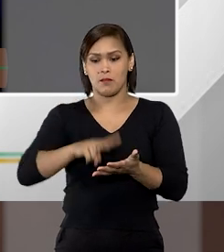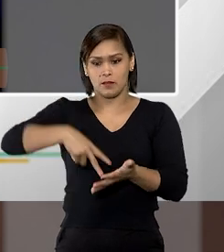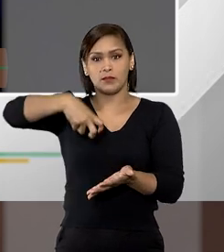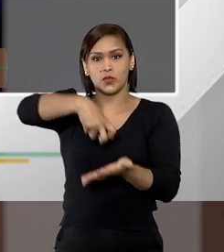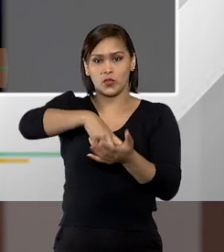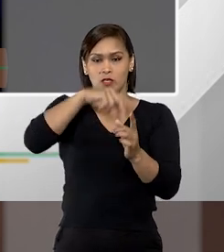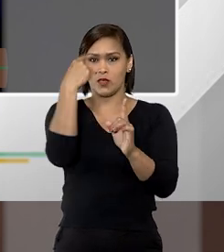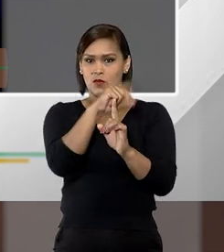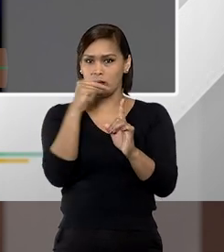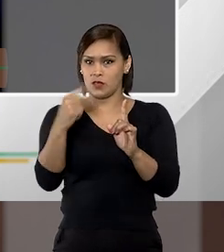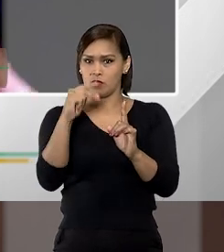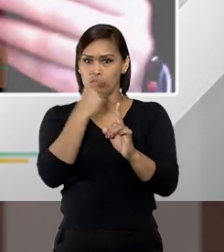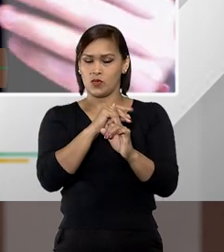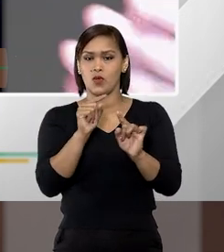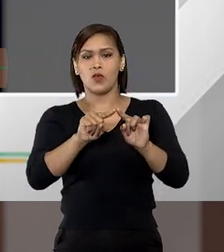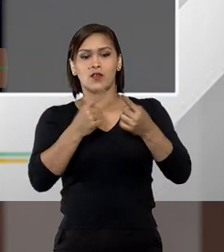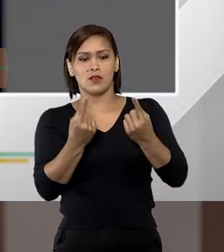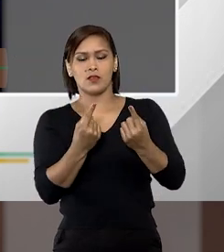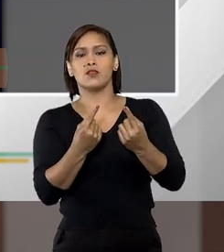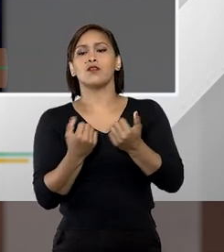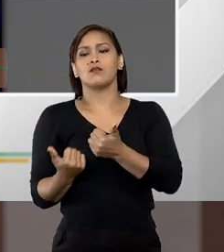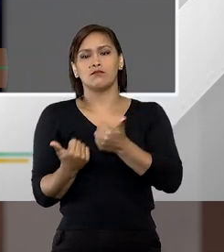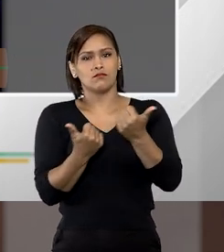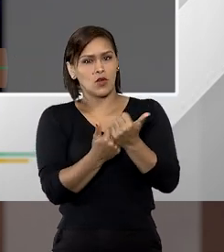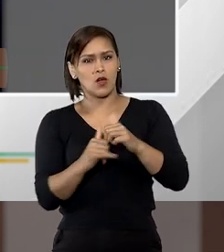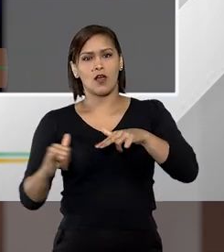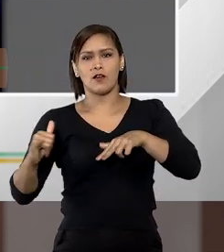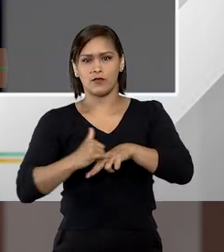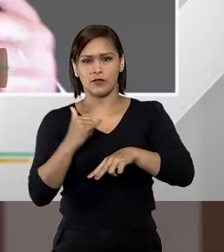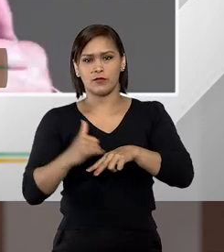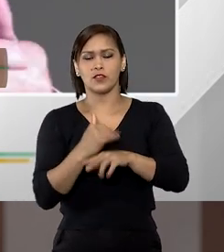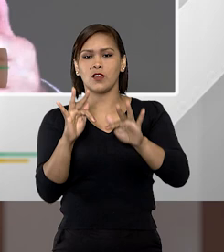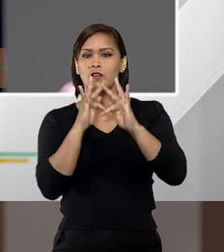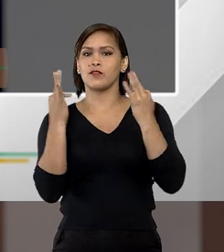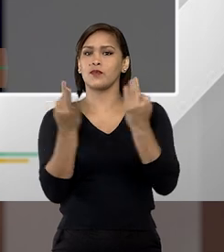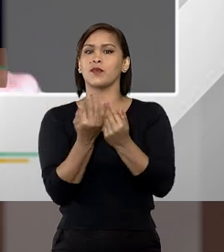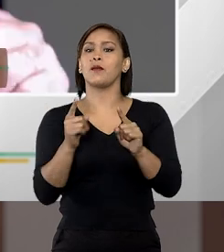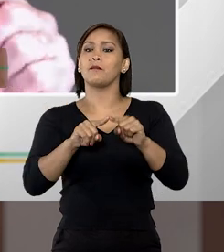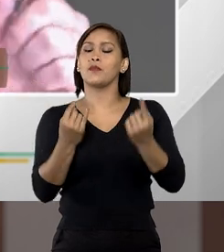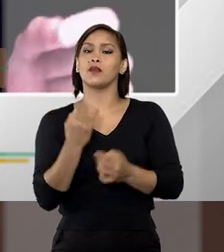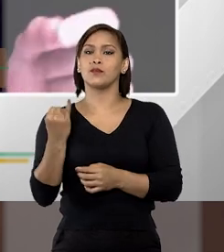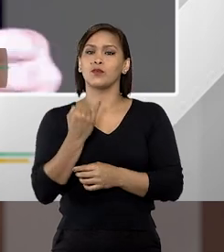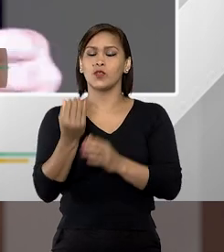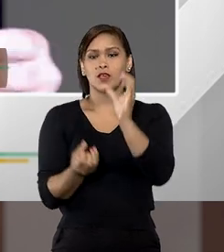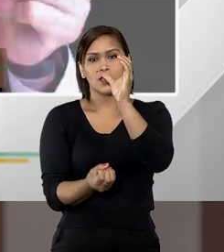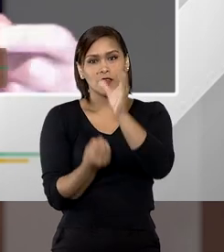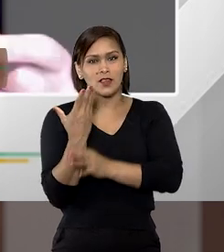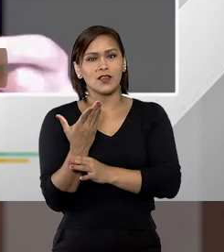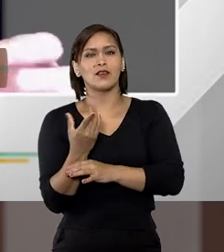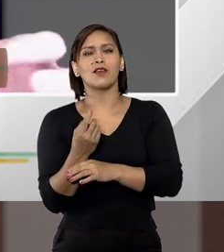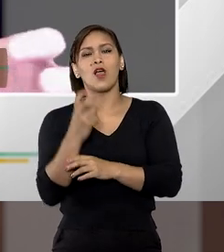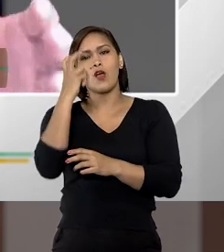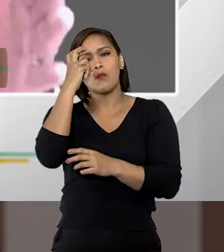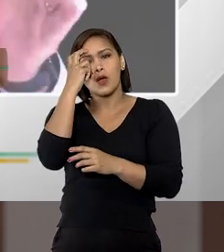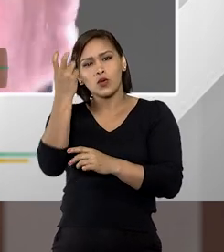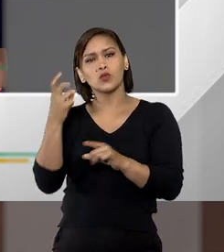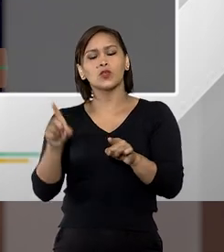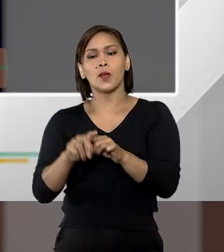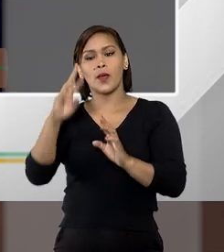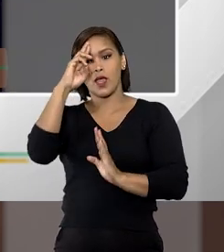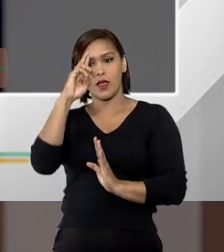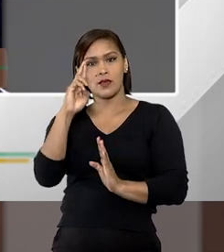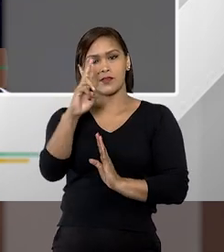os agressores dar suporte às vítimas e aos familiares mas o mais importante é nós criarmos uma cultura de